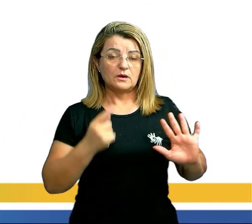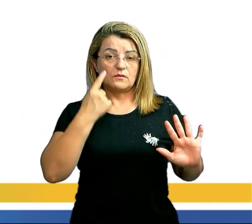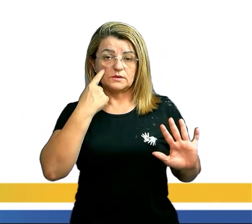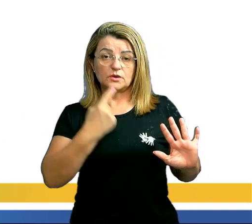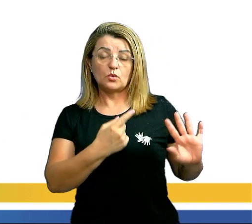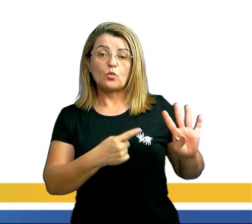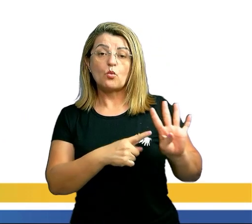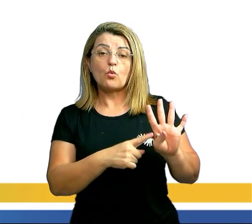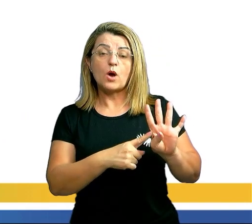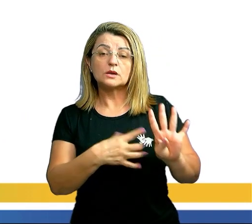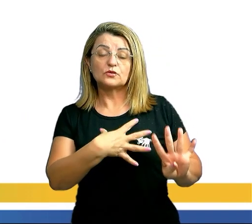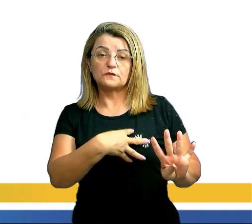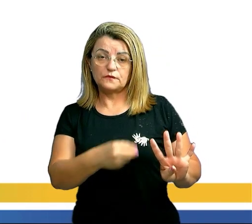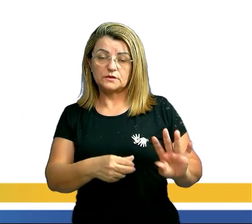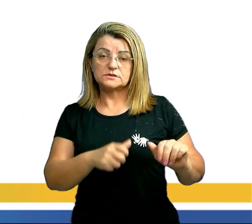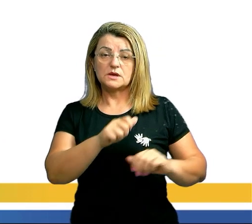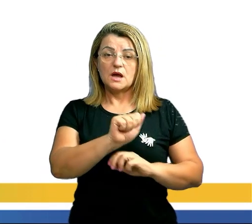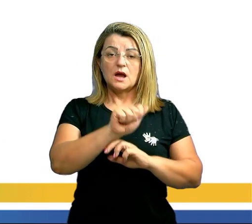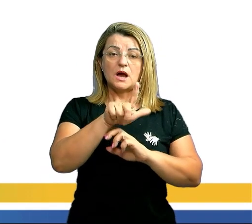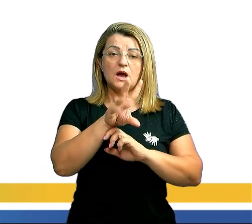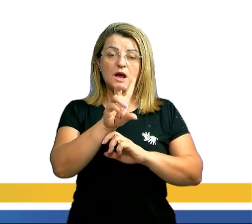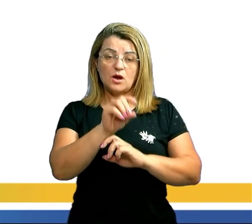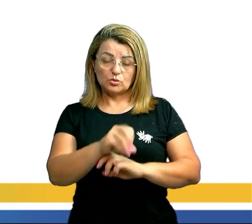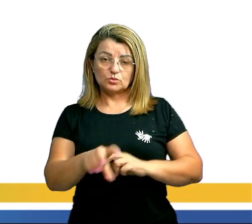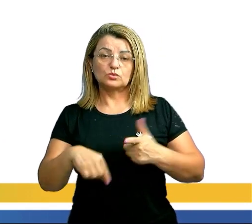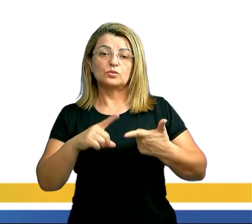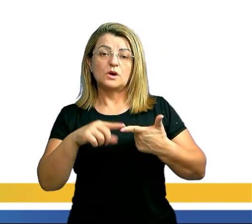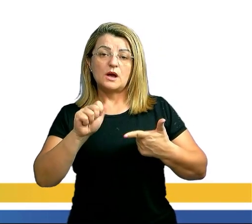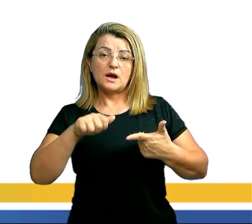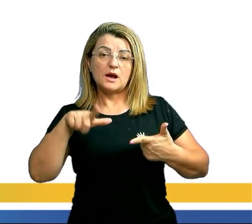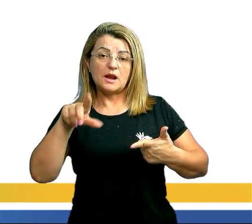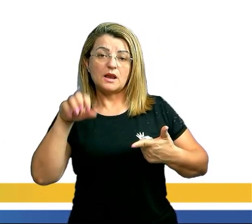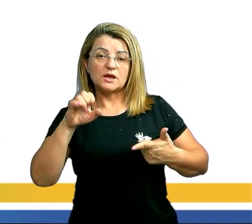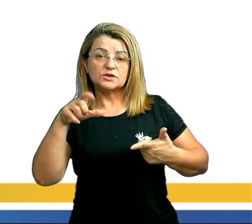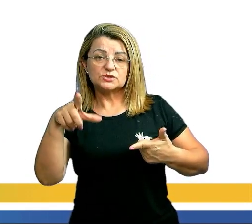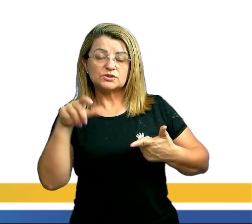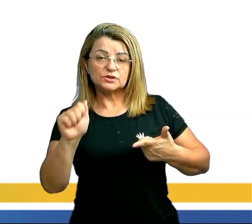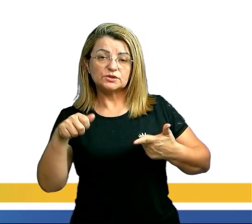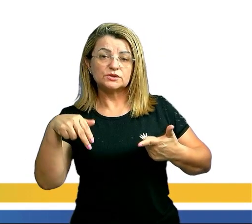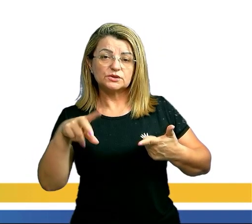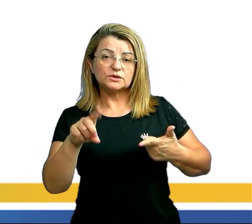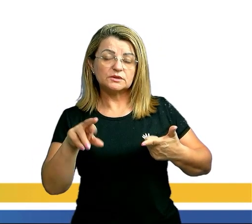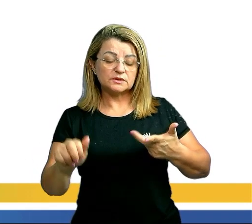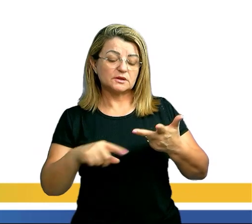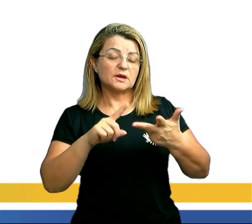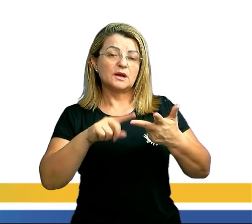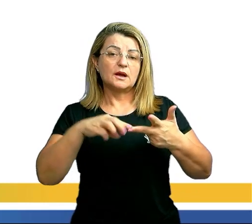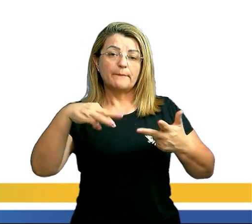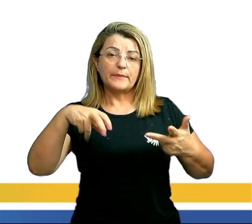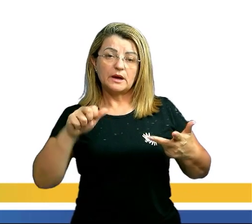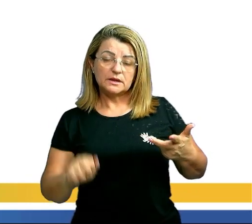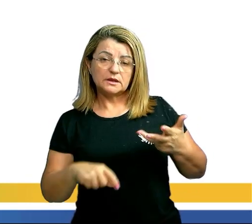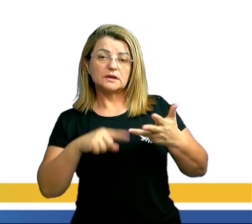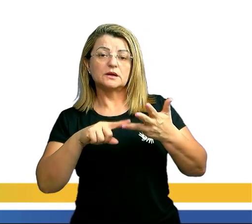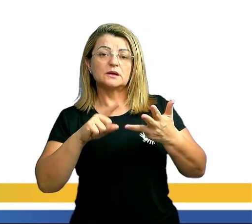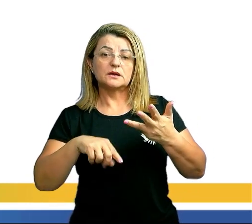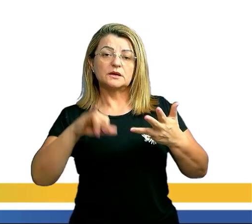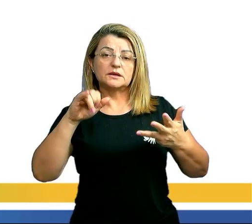filhos. Aldo, Alexandre, Maria e Isabel. As iniciais do nome dos seus quatro filhos. Bora ver as possibilidades?